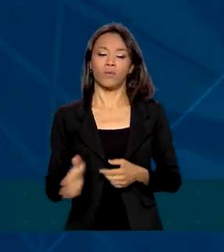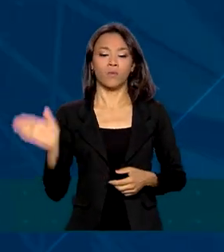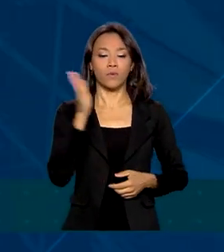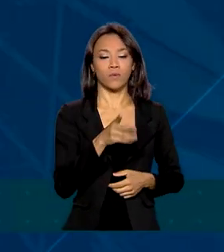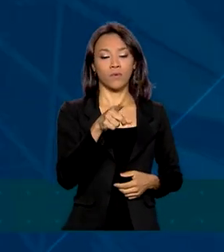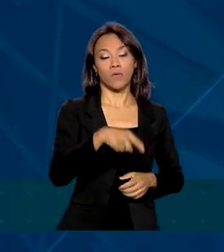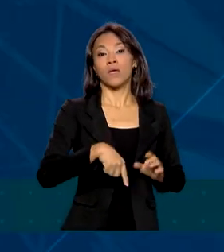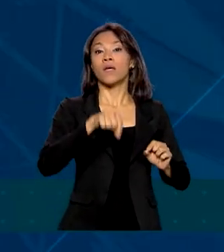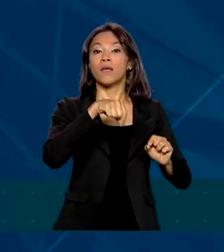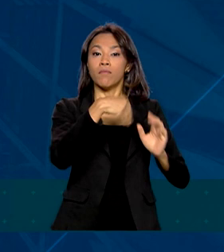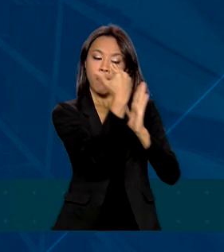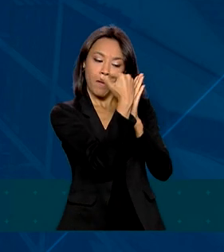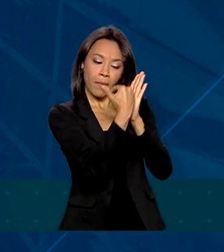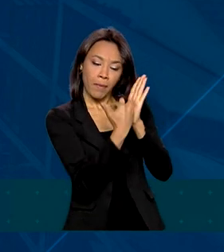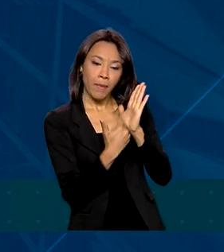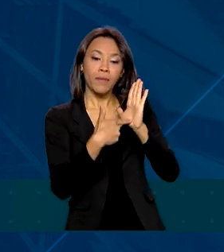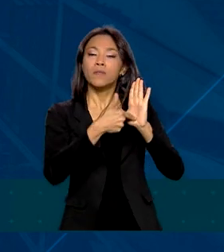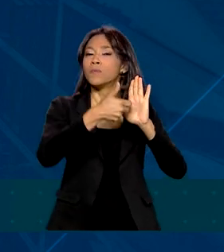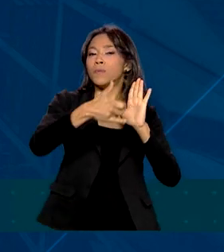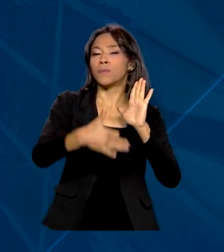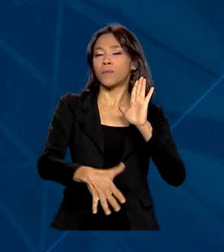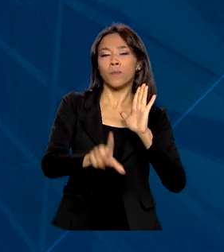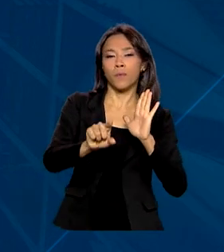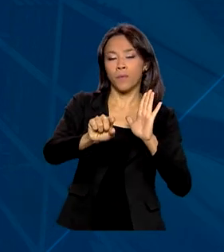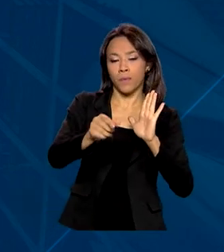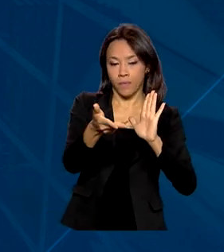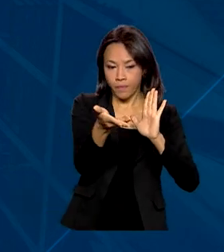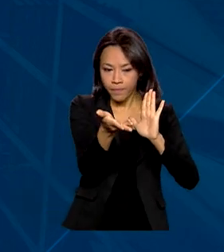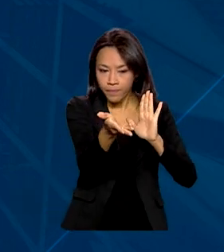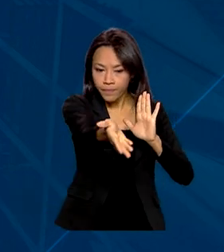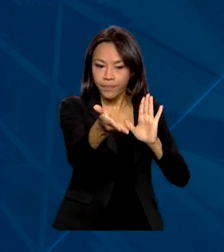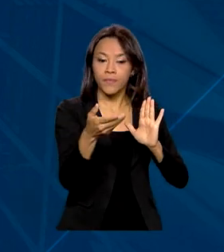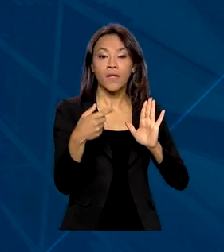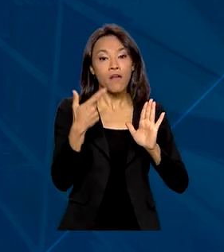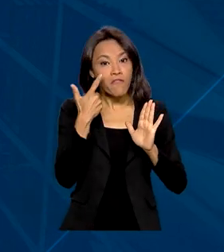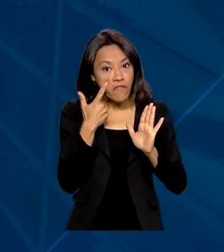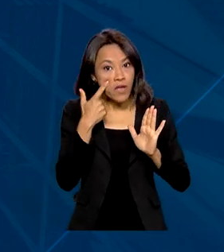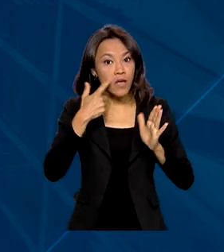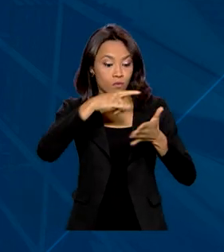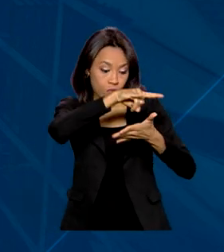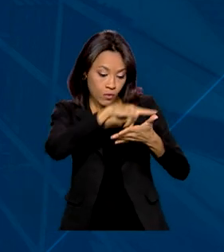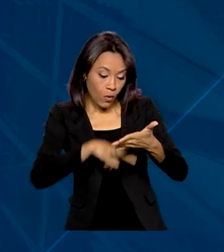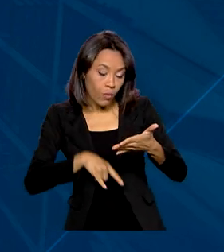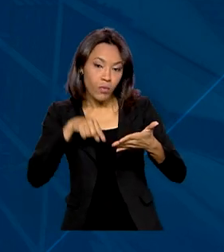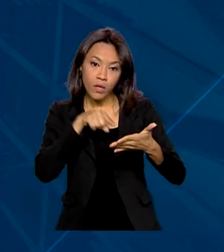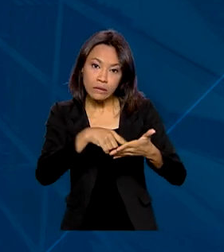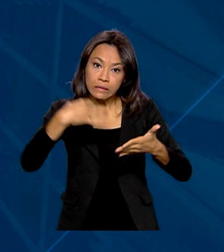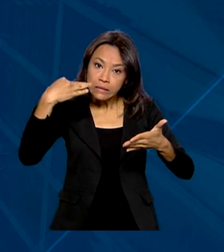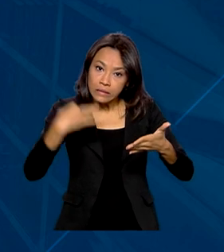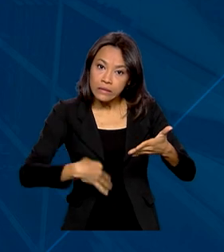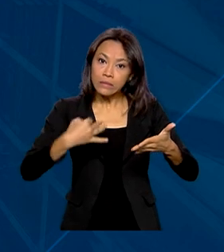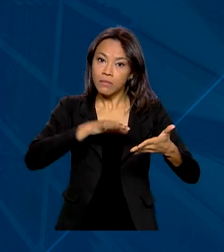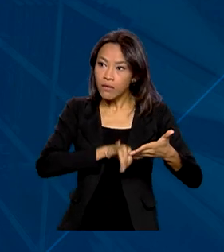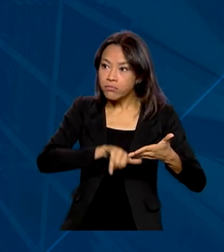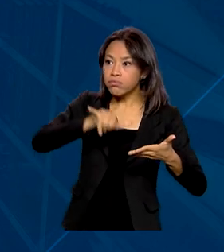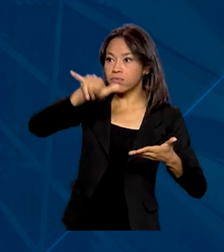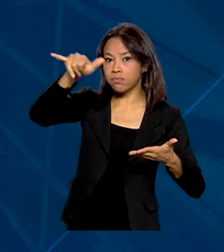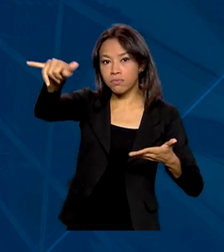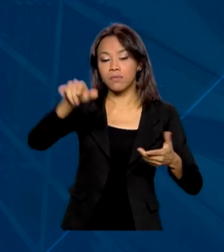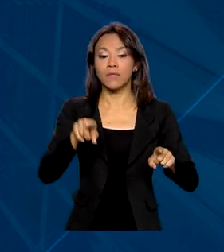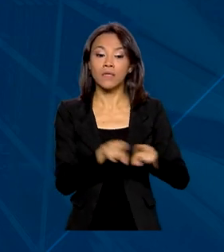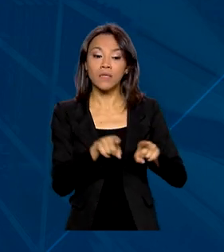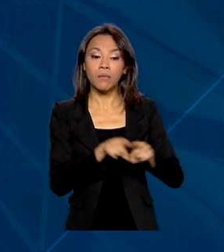publicação consumidor turista estão a verificação dos documentos necessários para o embarque e